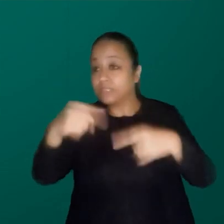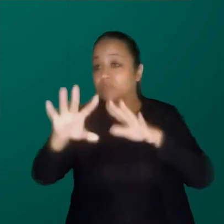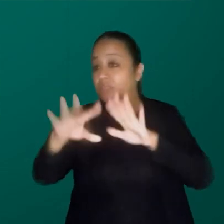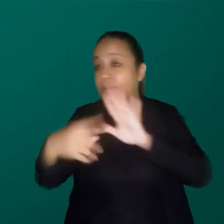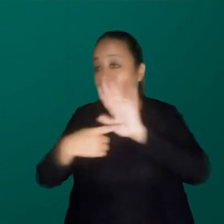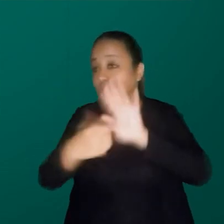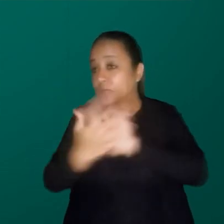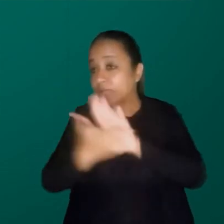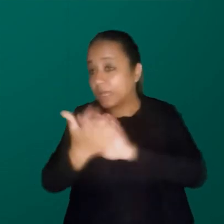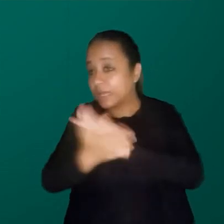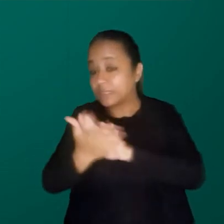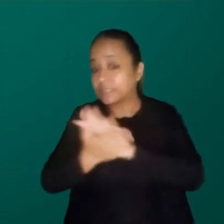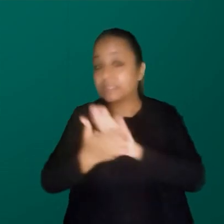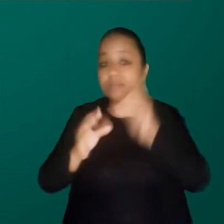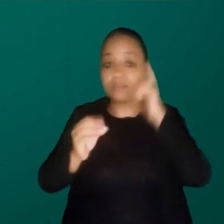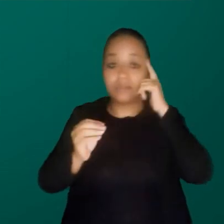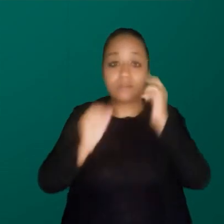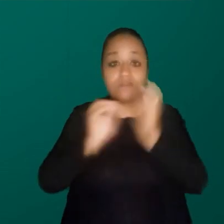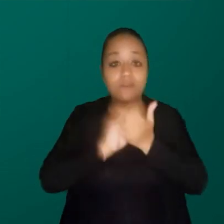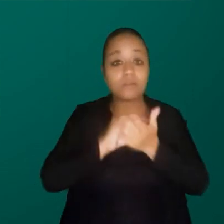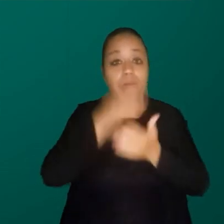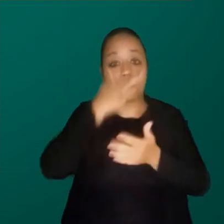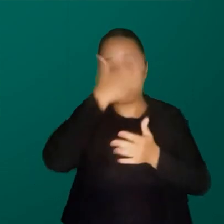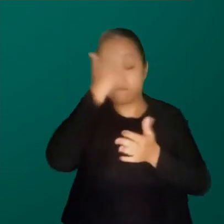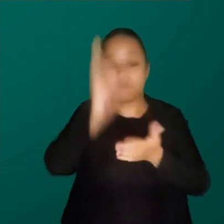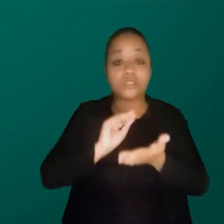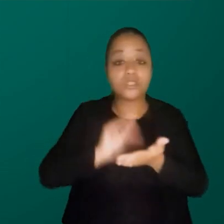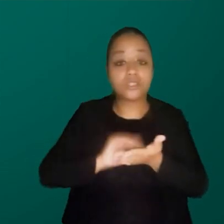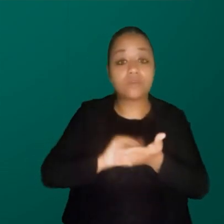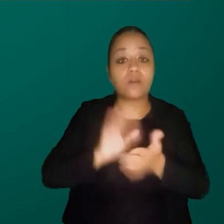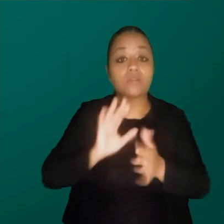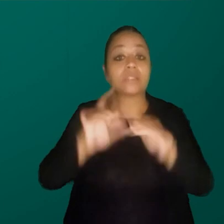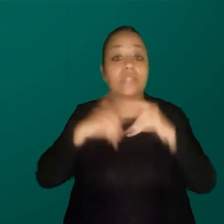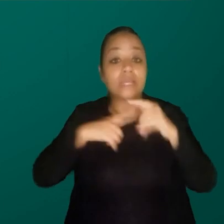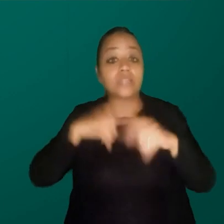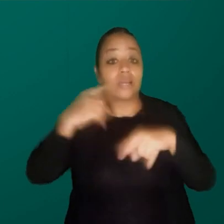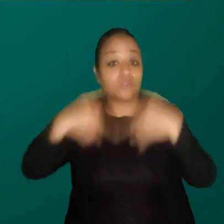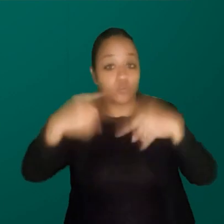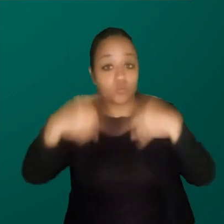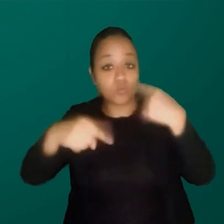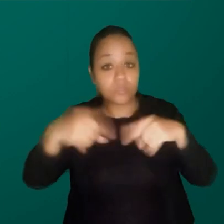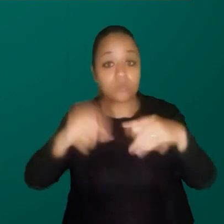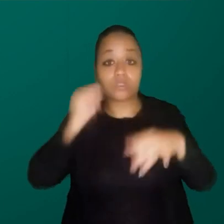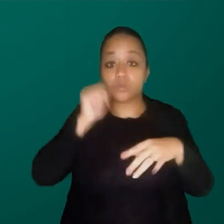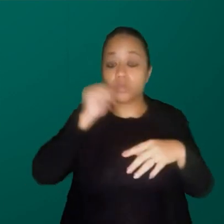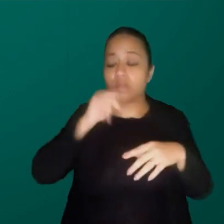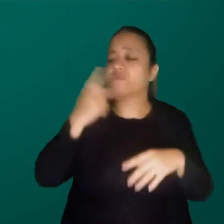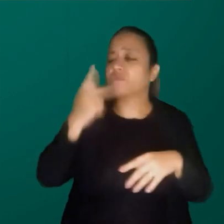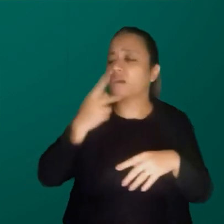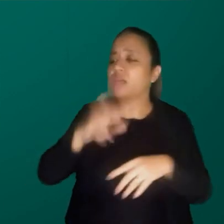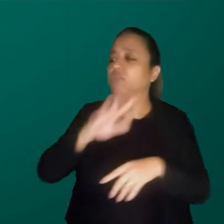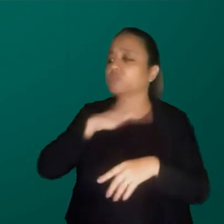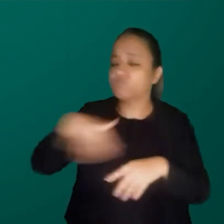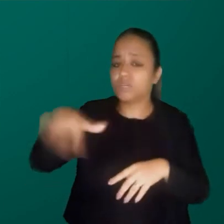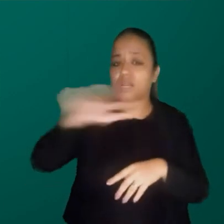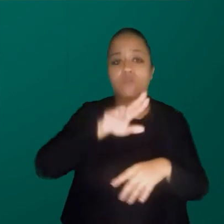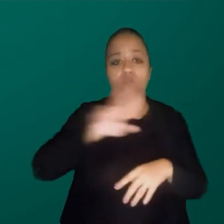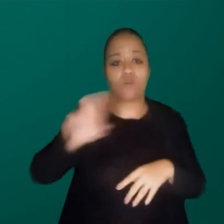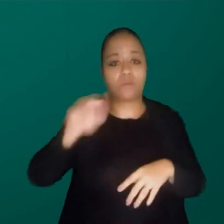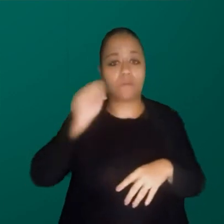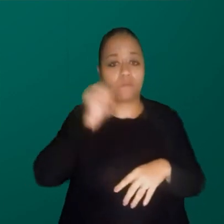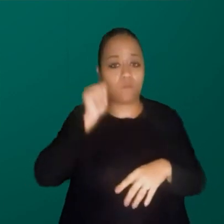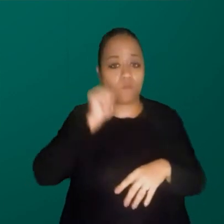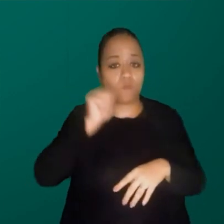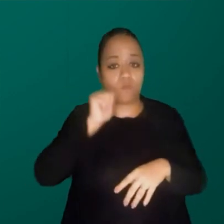não estão aparecendo ainda imediatamente, mas já tem uma discussão das mulheres na esplanada de falar sobre uma coisa bem geral que chama